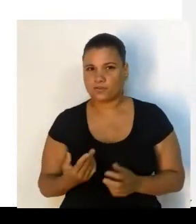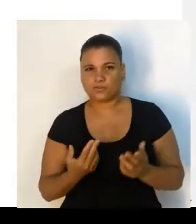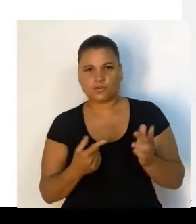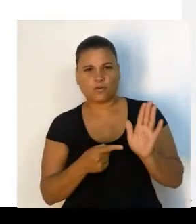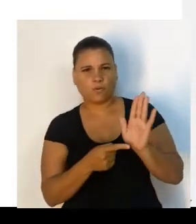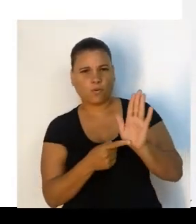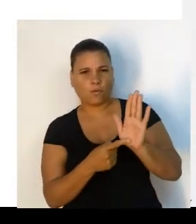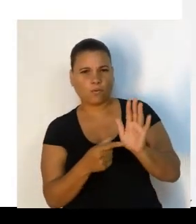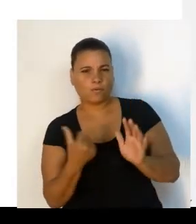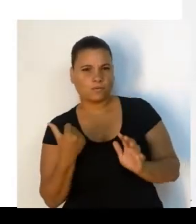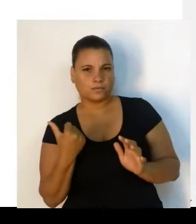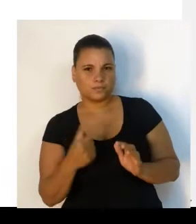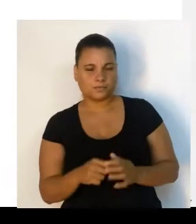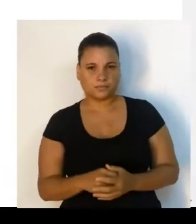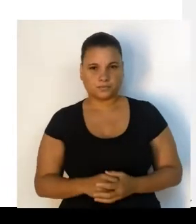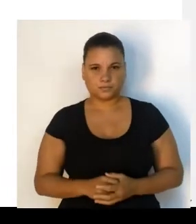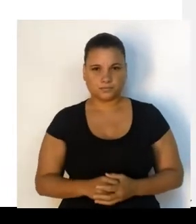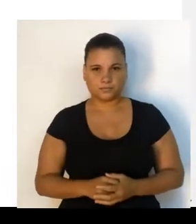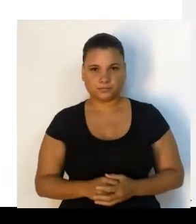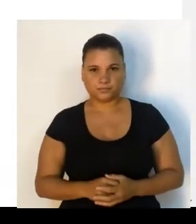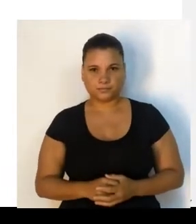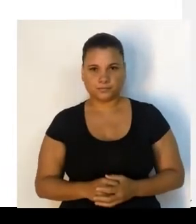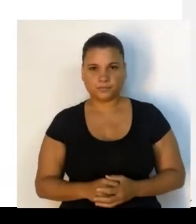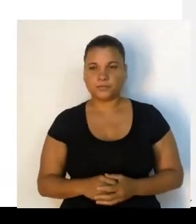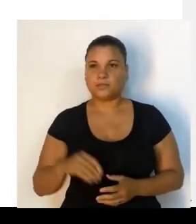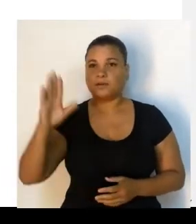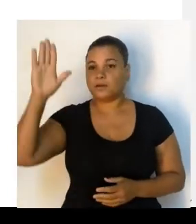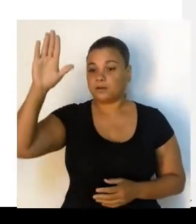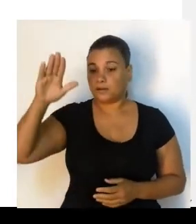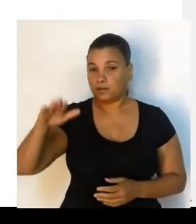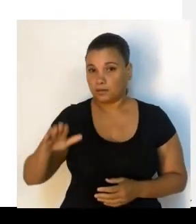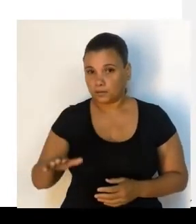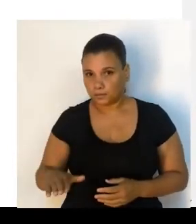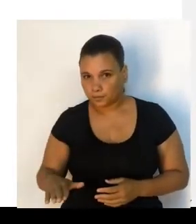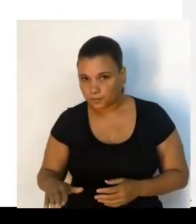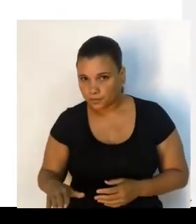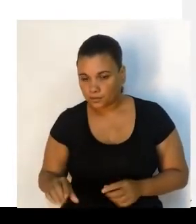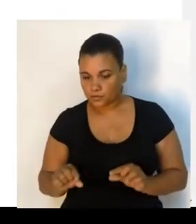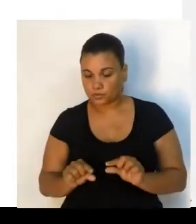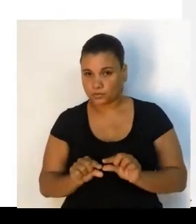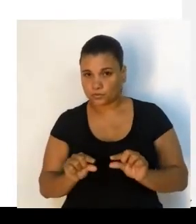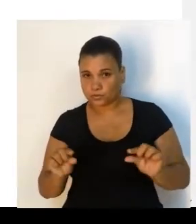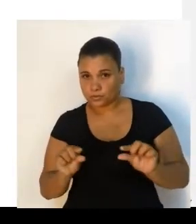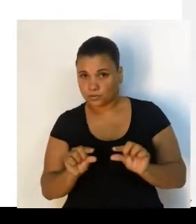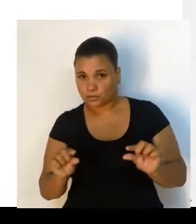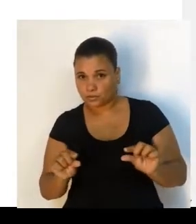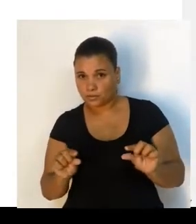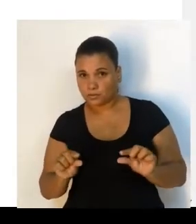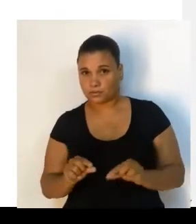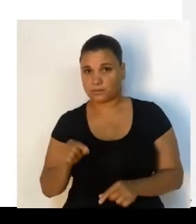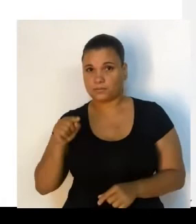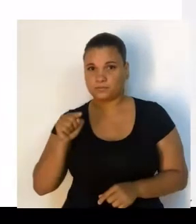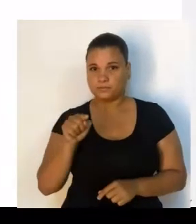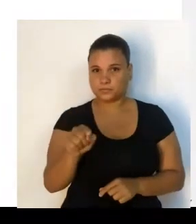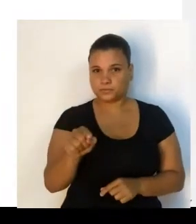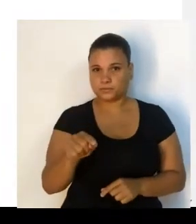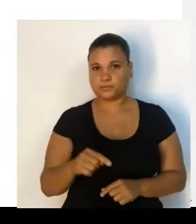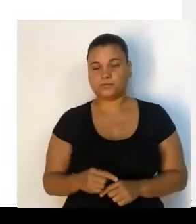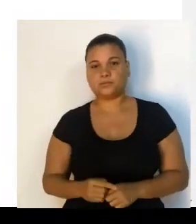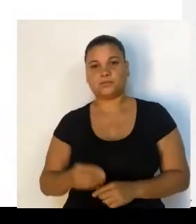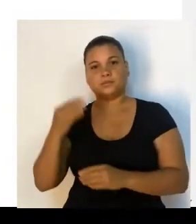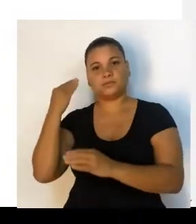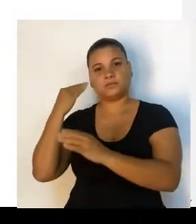vídeo. Após preencher o tópico de assunto e o de mensagem, basta rolar ao final da página